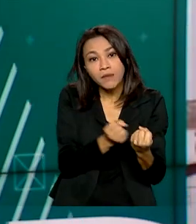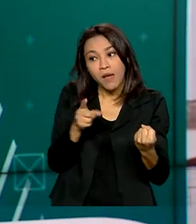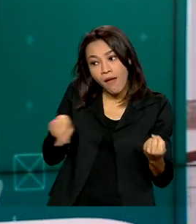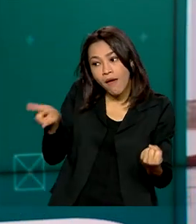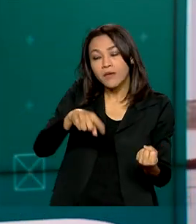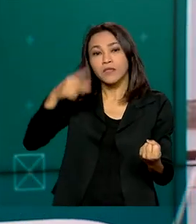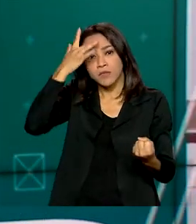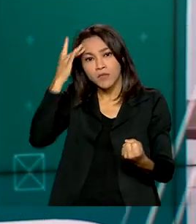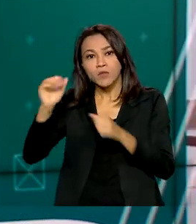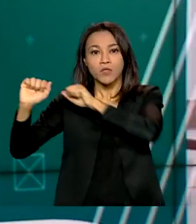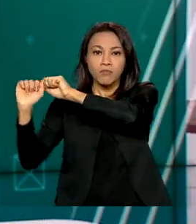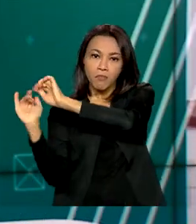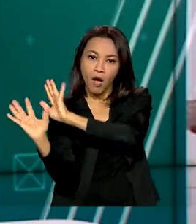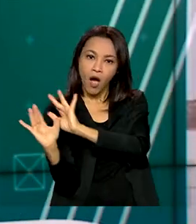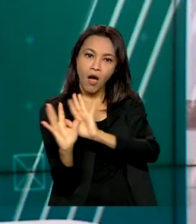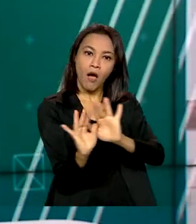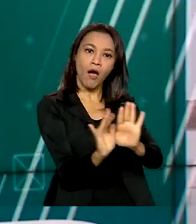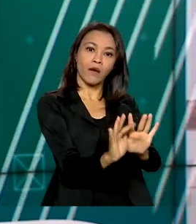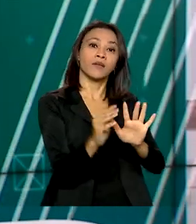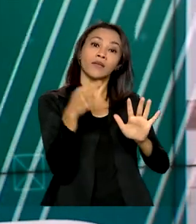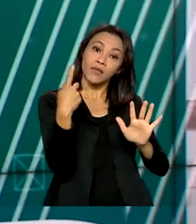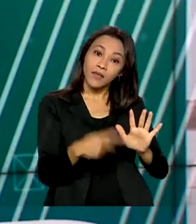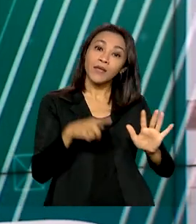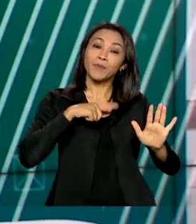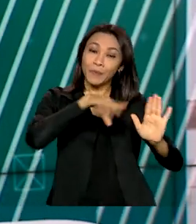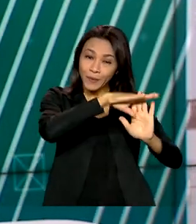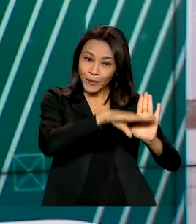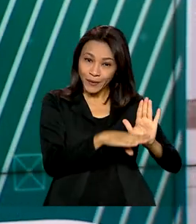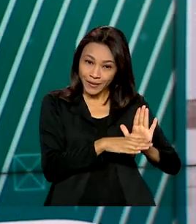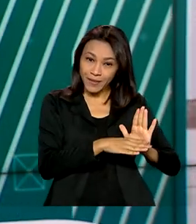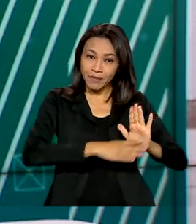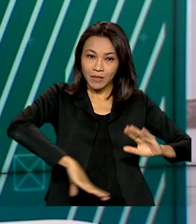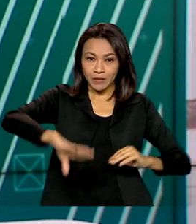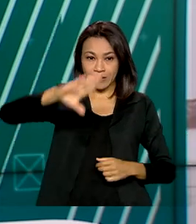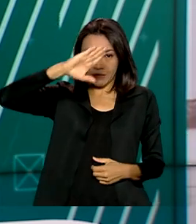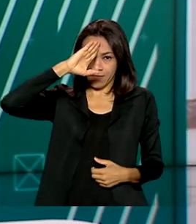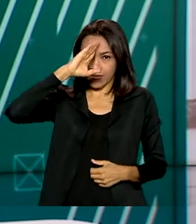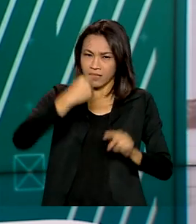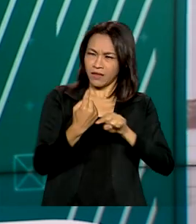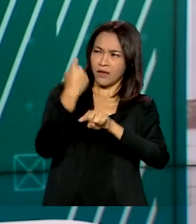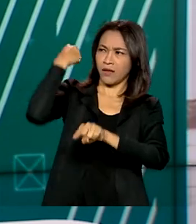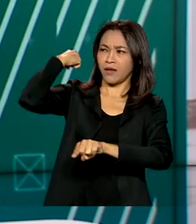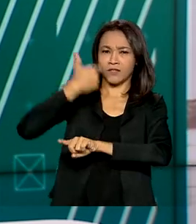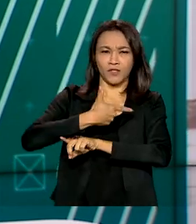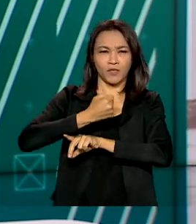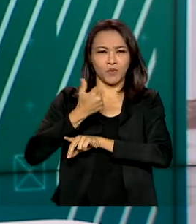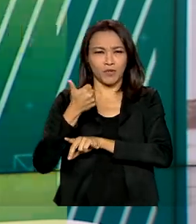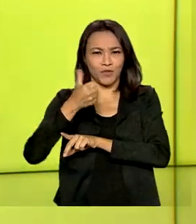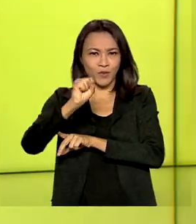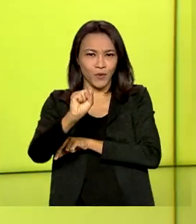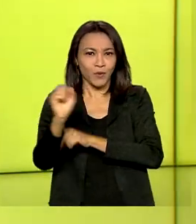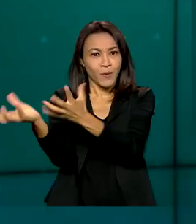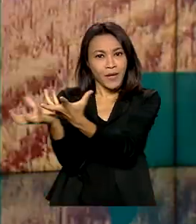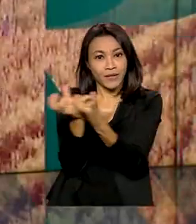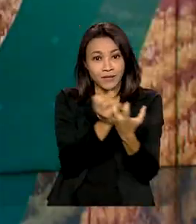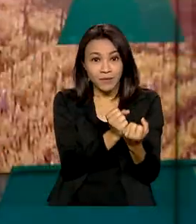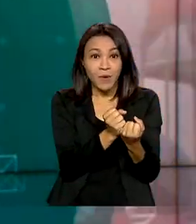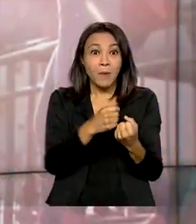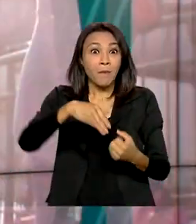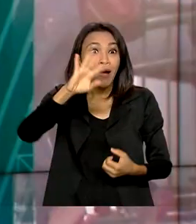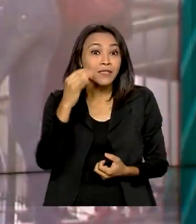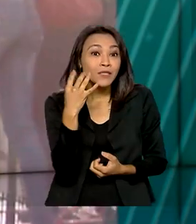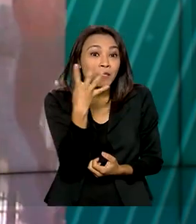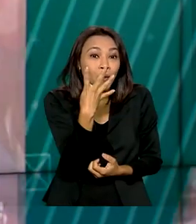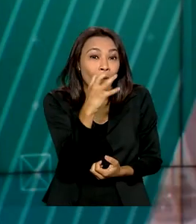existentes no Brasil é a Operação Acolhida das Forças Armadas, que desde 2018 recebeu mais de 400 mil